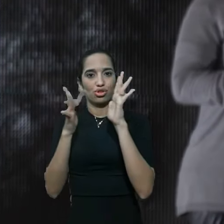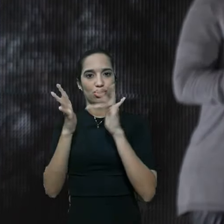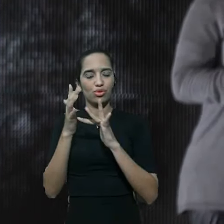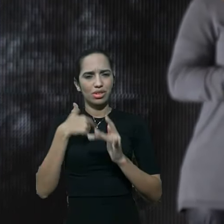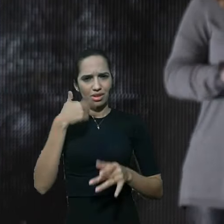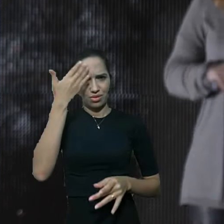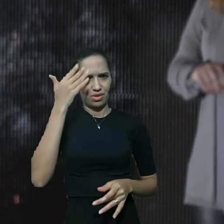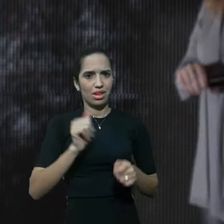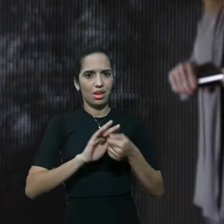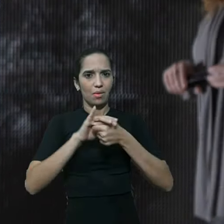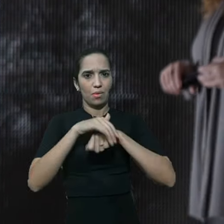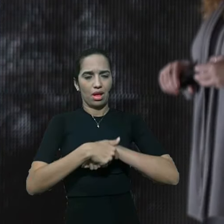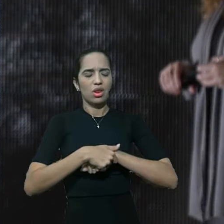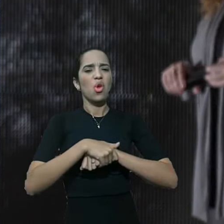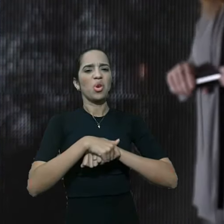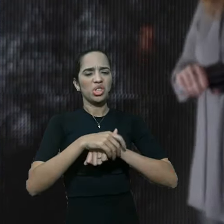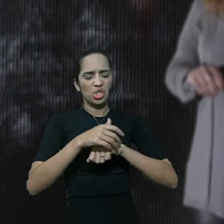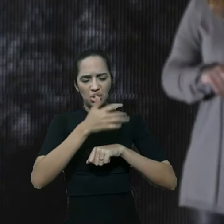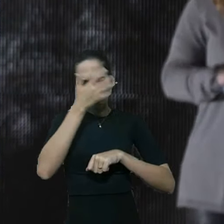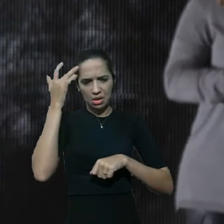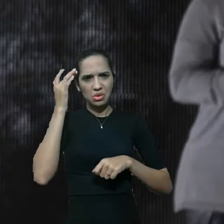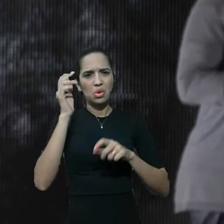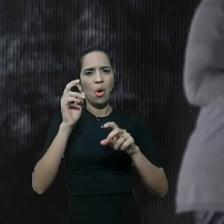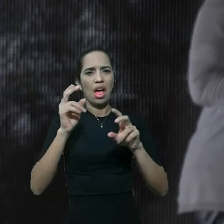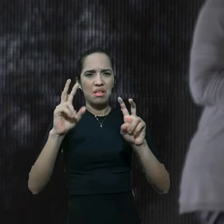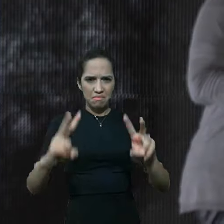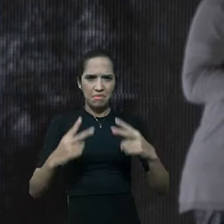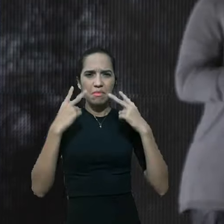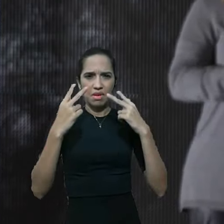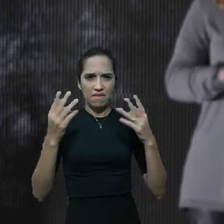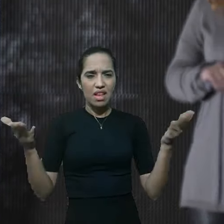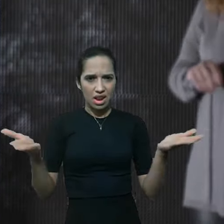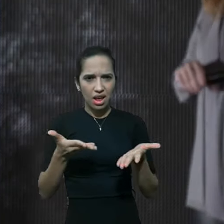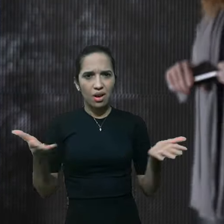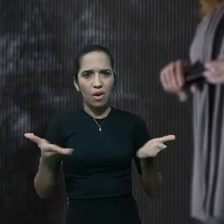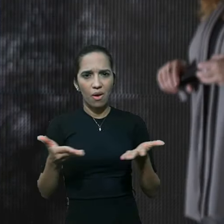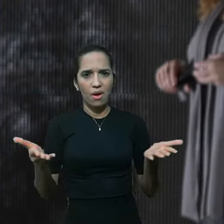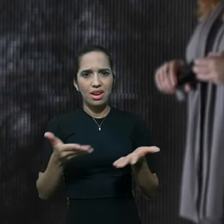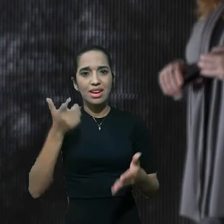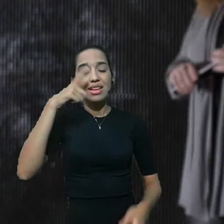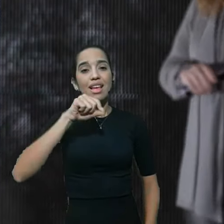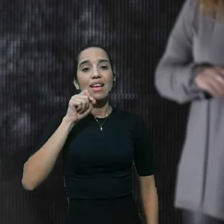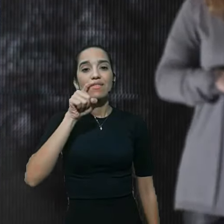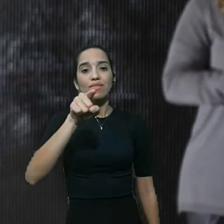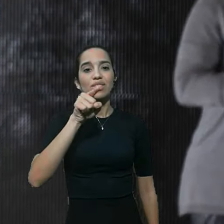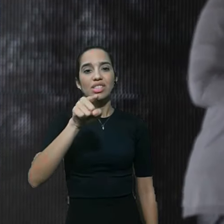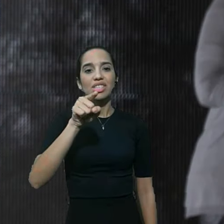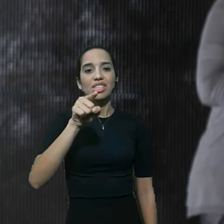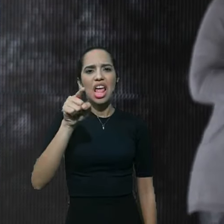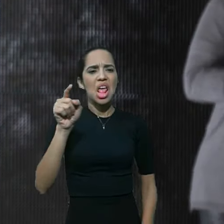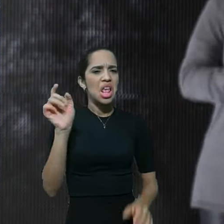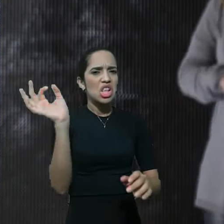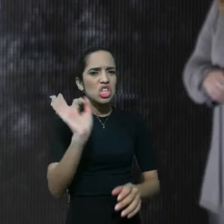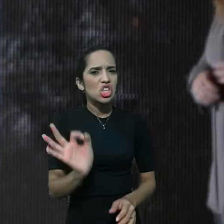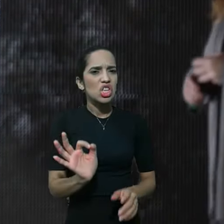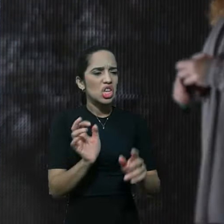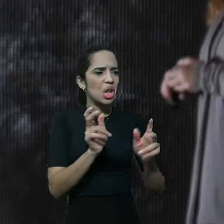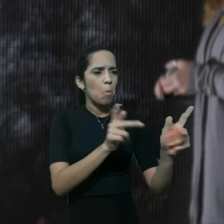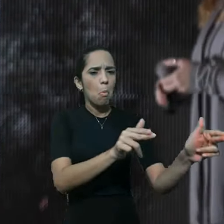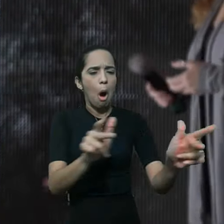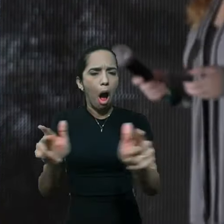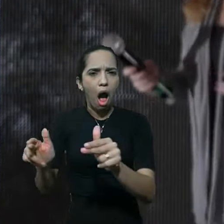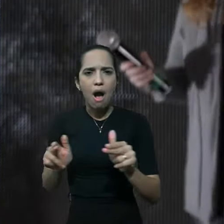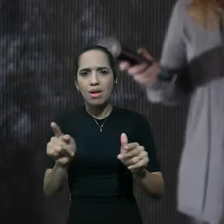sei que essa é uma noite de colheita eu sei que alguém que está me ouvindo vamos lá alguém você não é qualquer um sai da